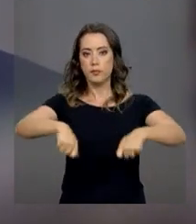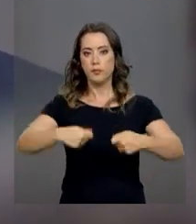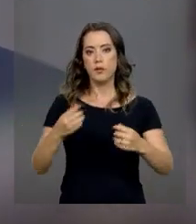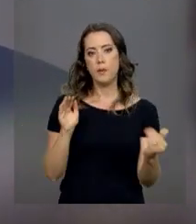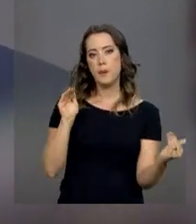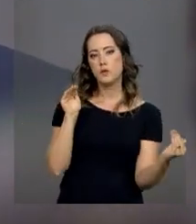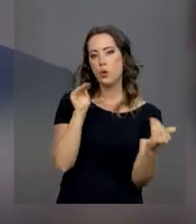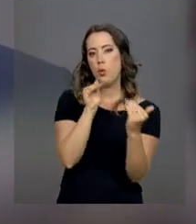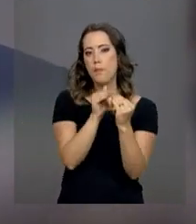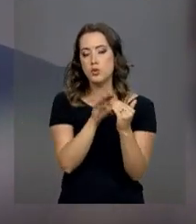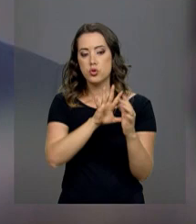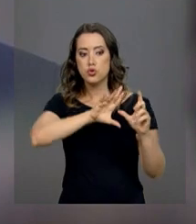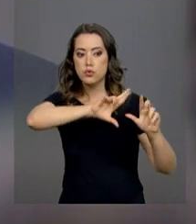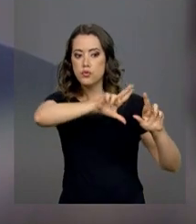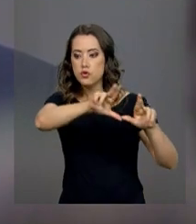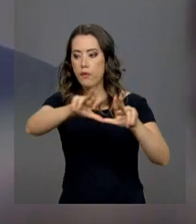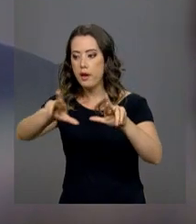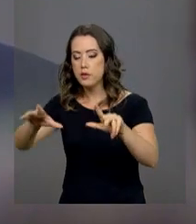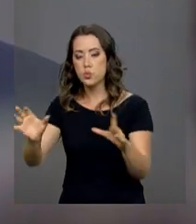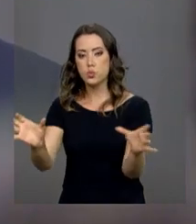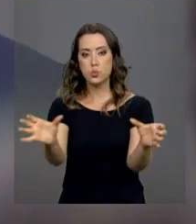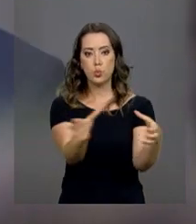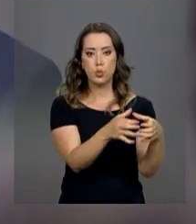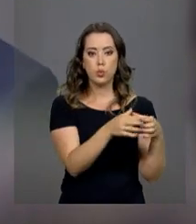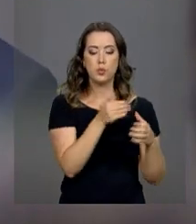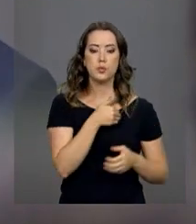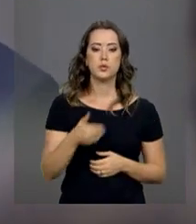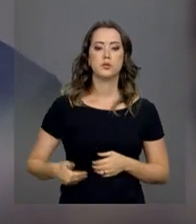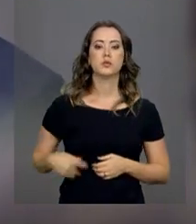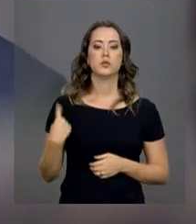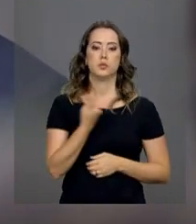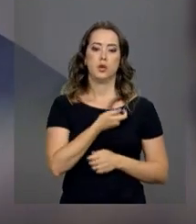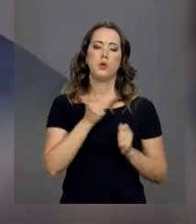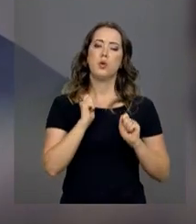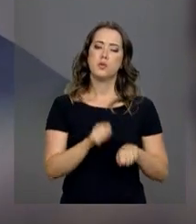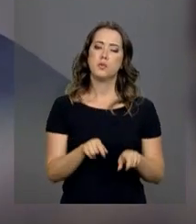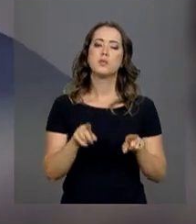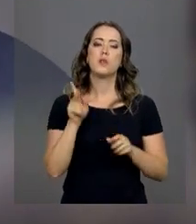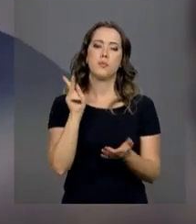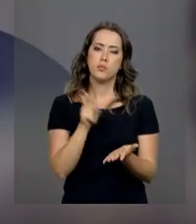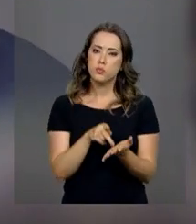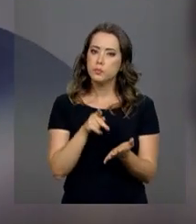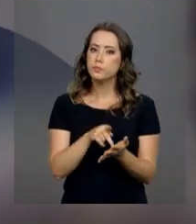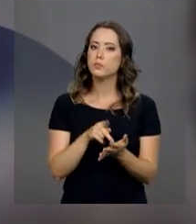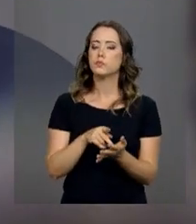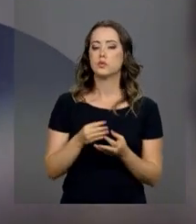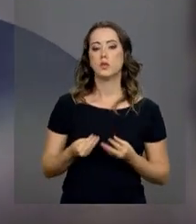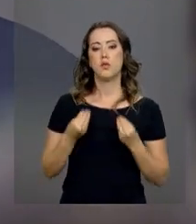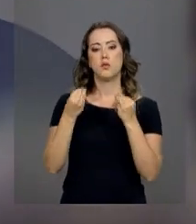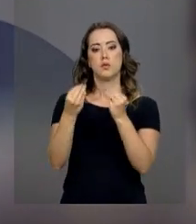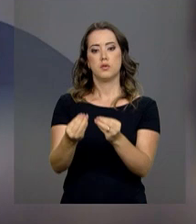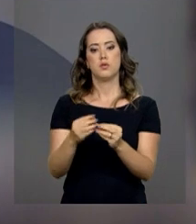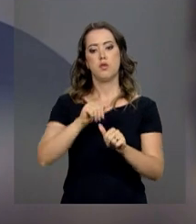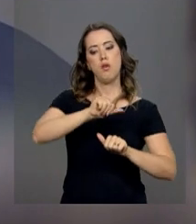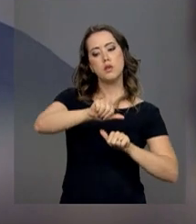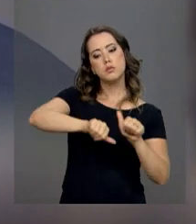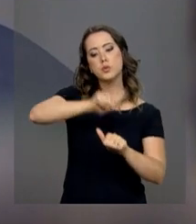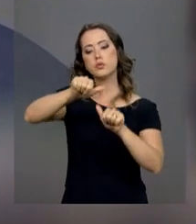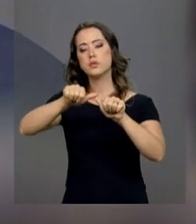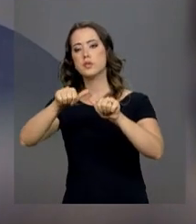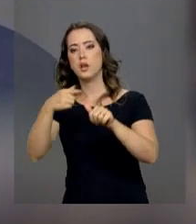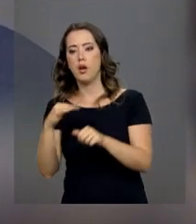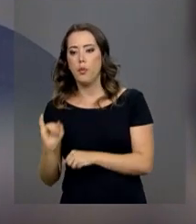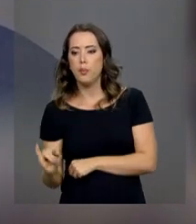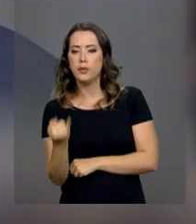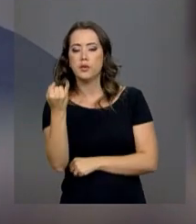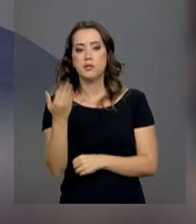outros setores do governo para que nós possamos efetivamente trazer alternativas a